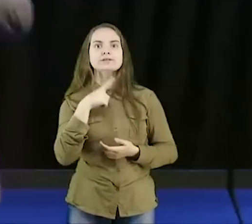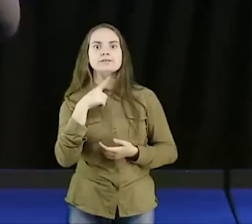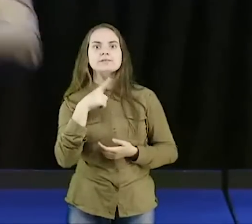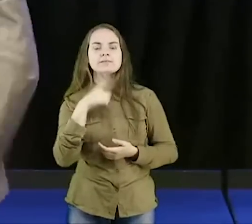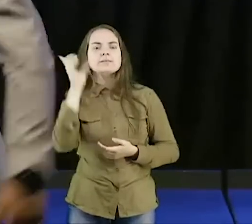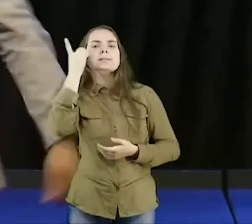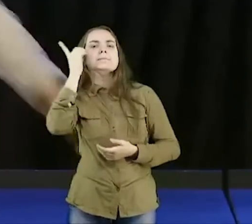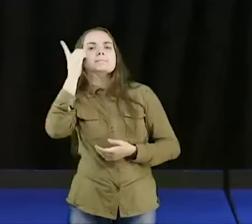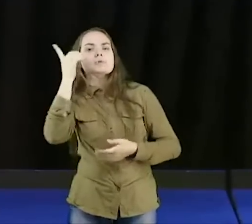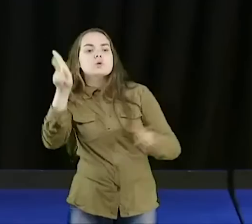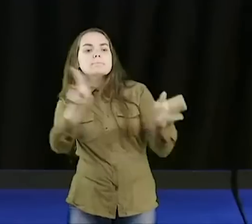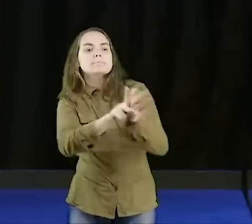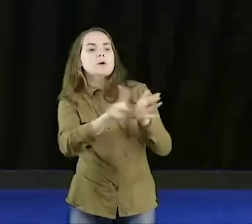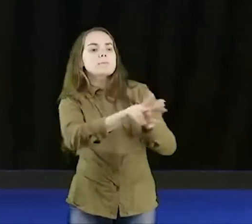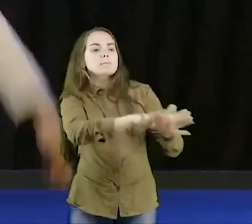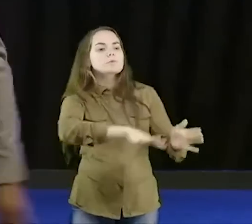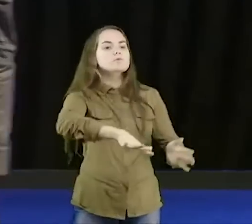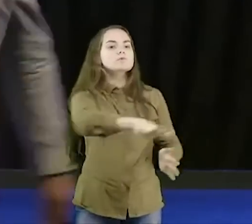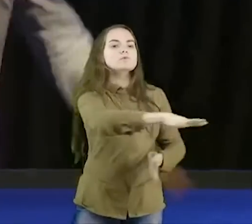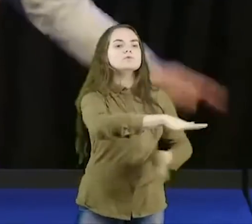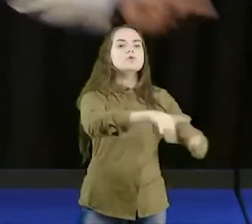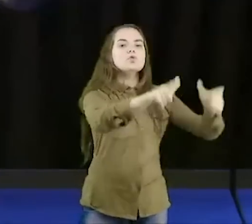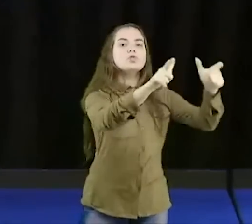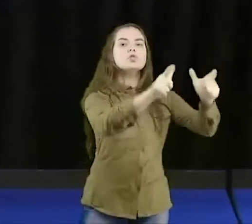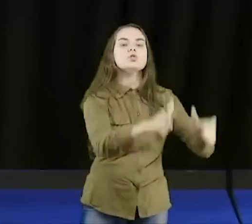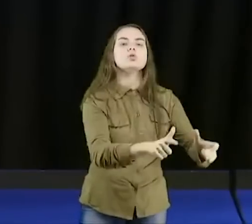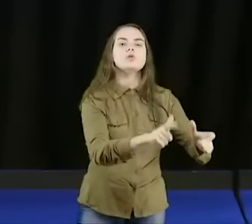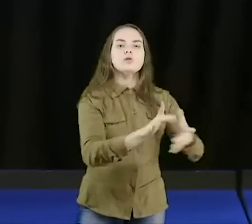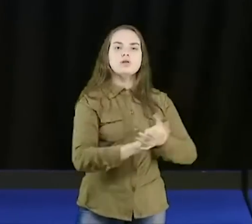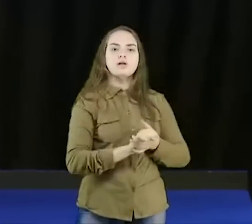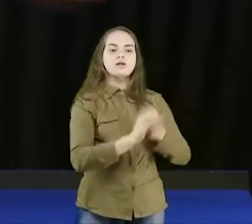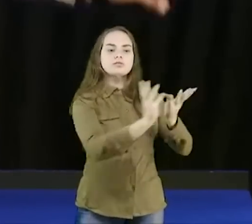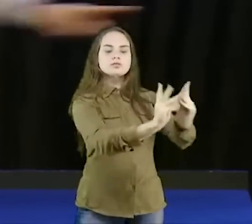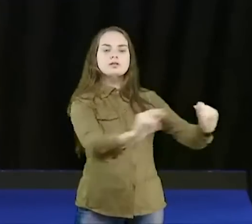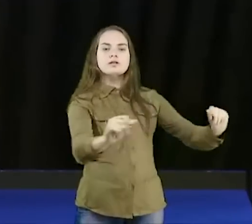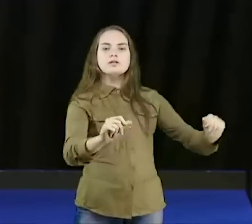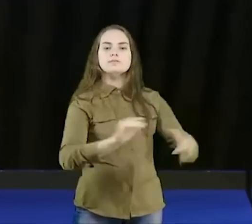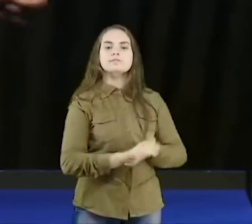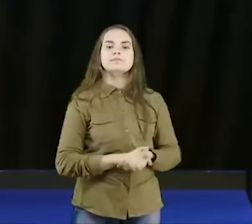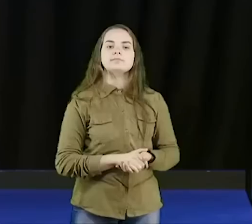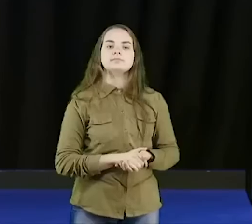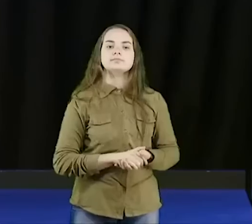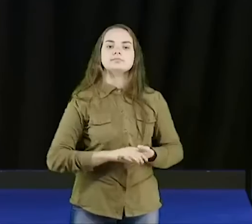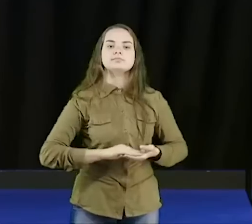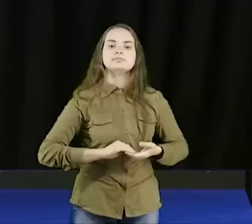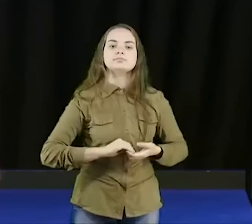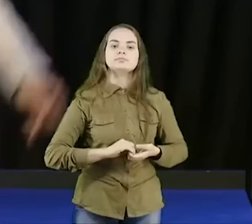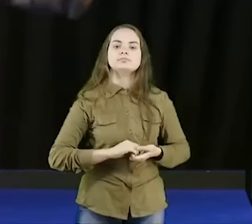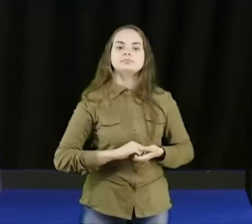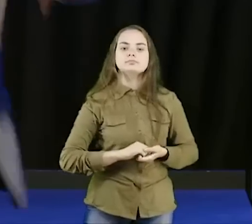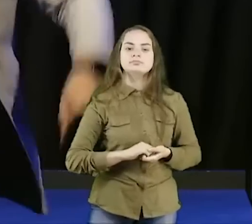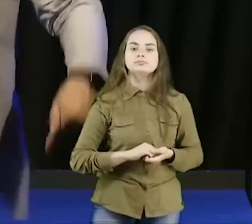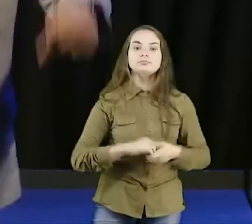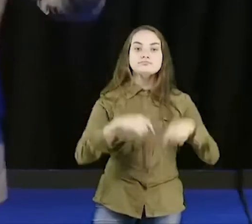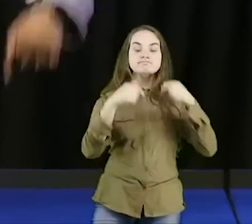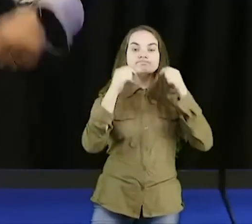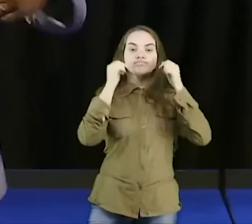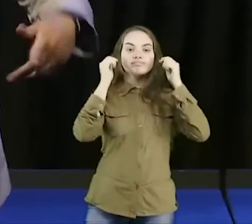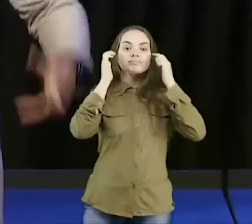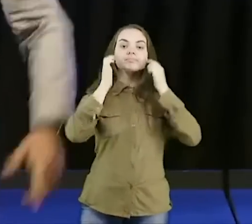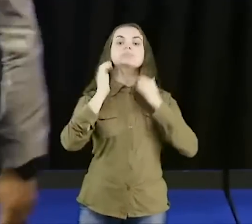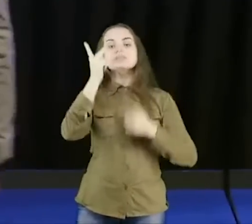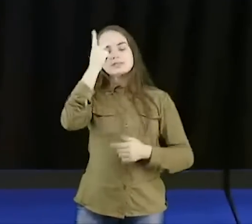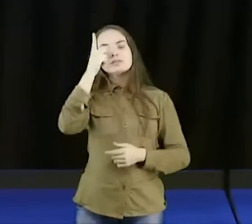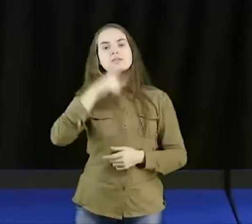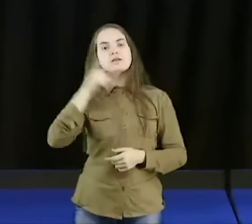falando, o espírito imundo, sai do homem, volta para o homem, anda por lugares altos, não encontra repouso, nos lugares, ele precisa dizer, tem gente